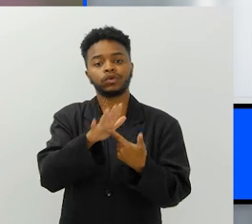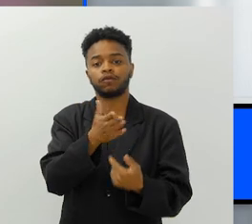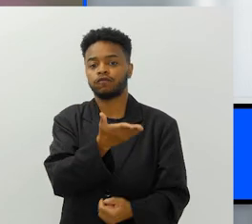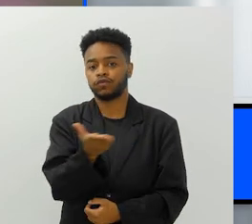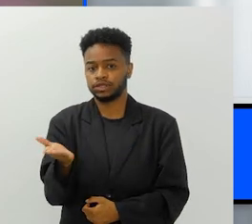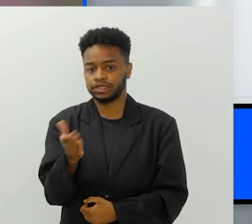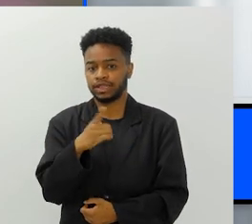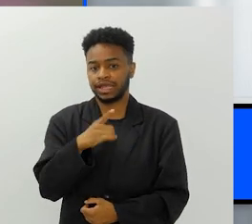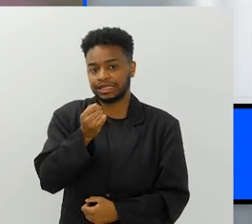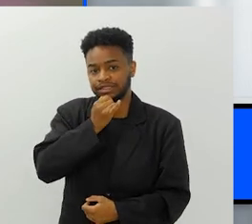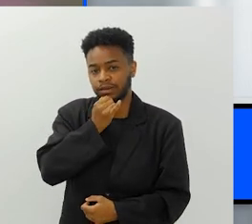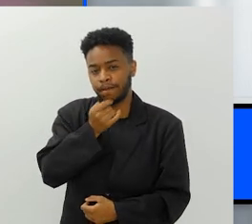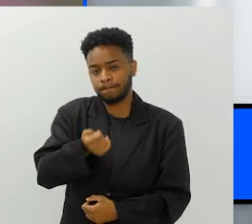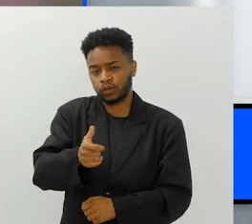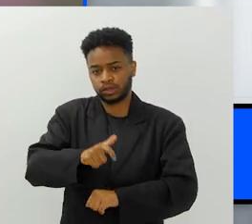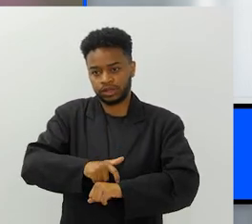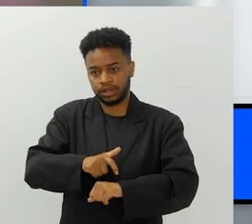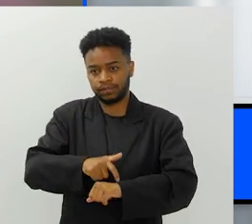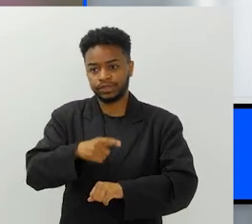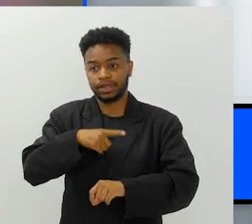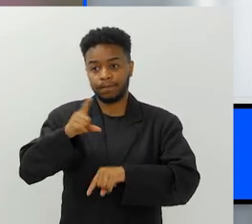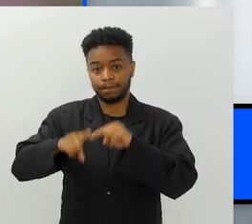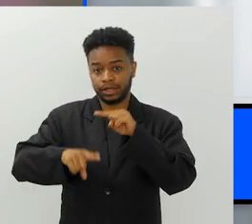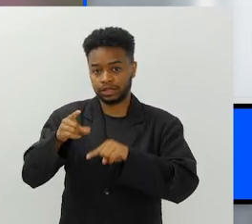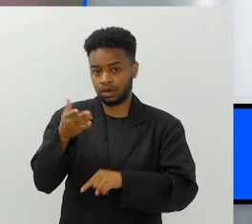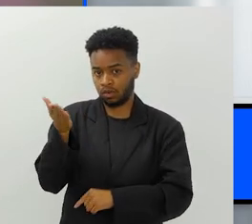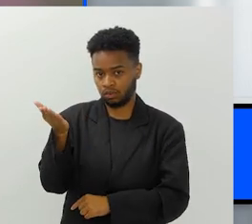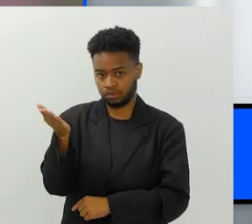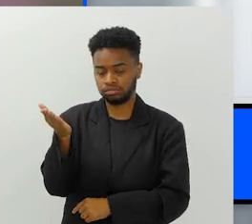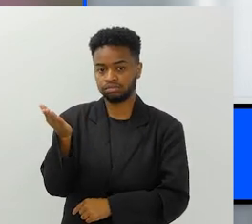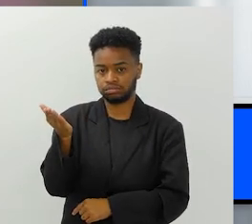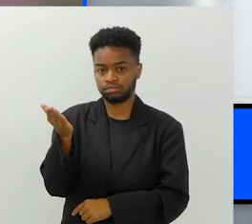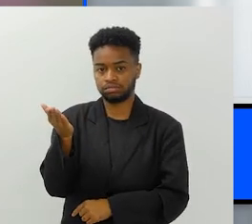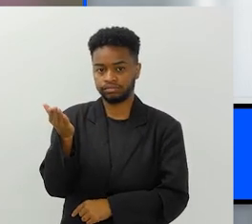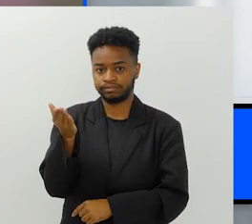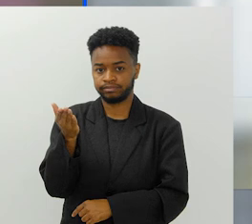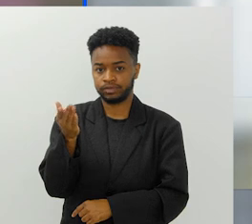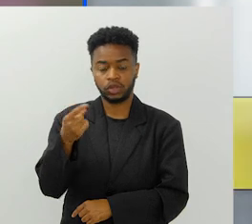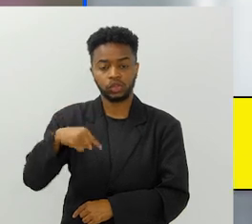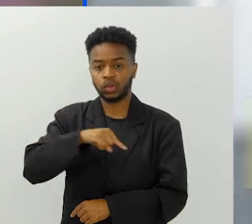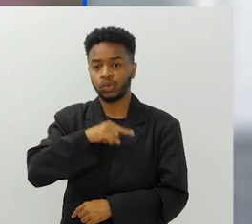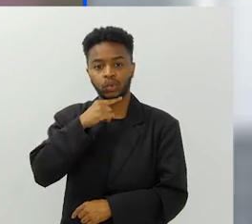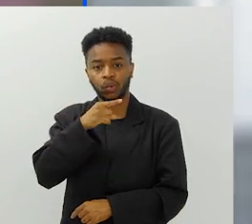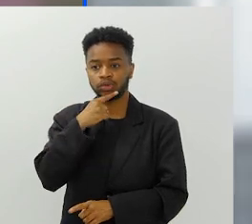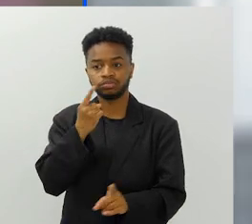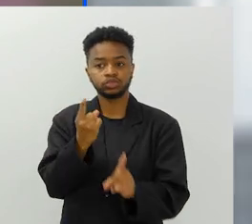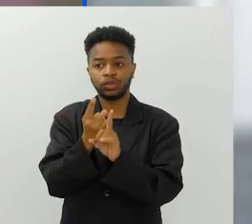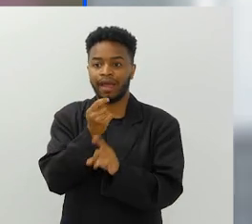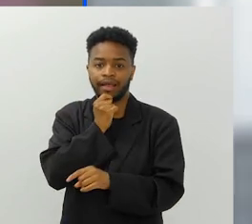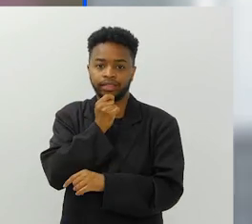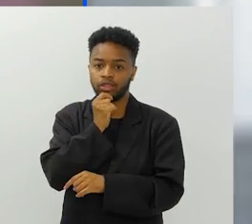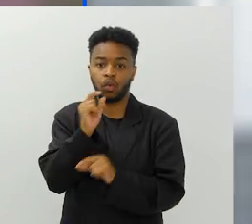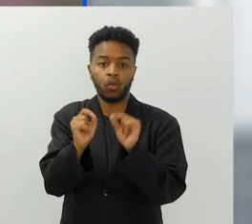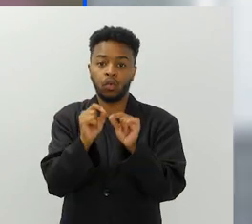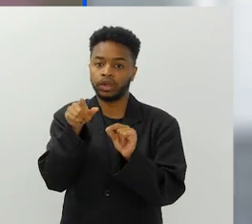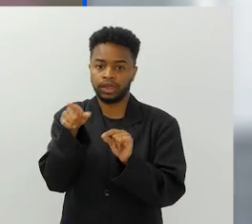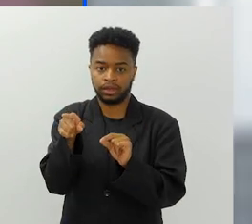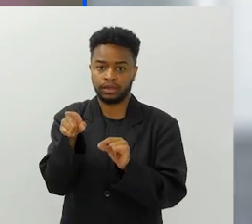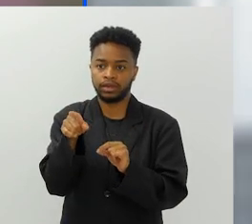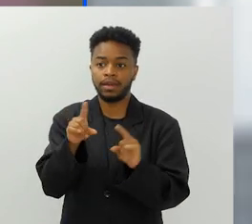um exemplo recente de um material que ainda não classificamos,